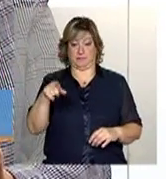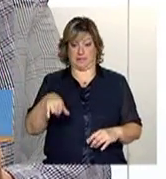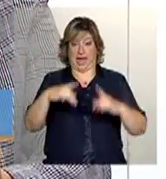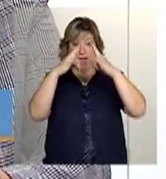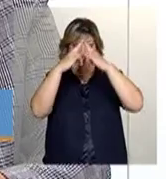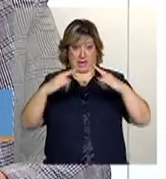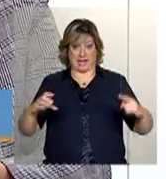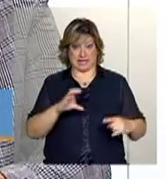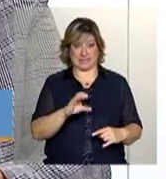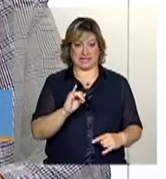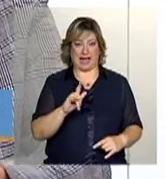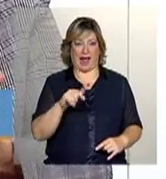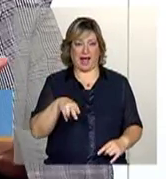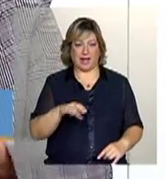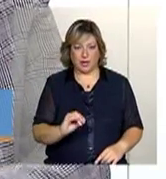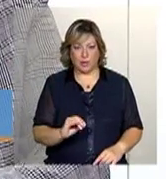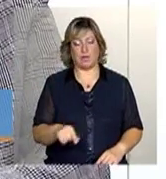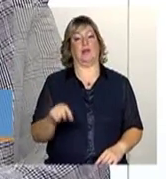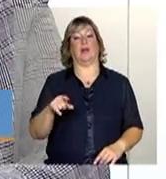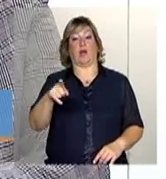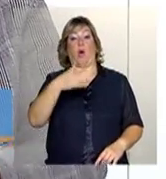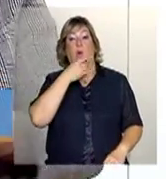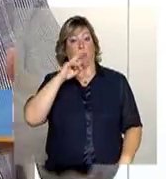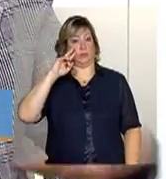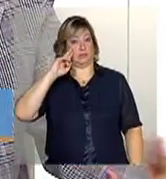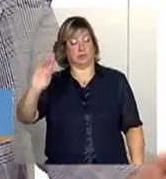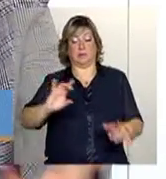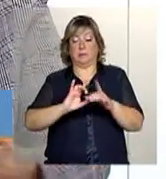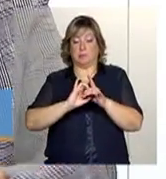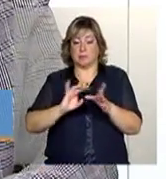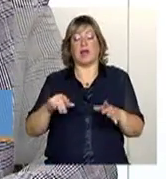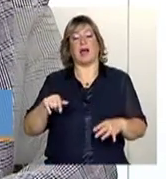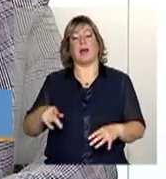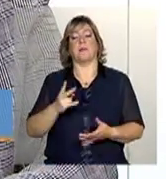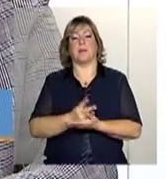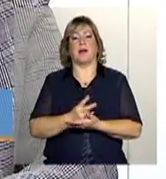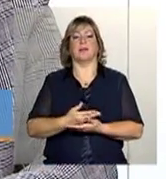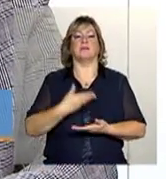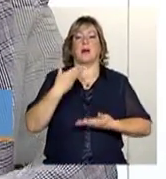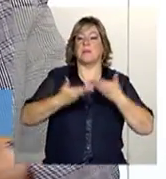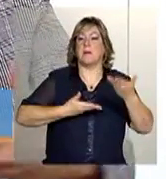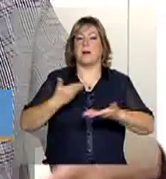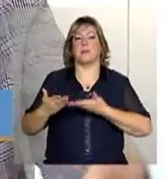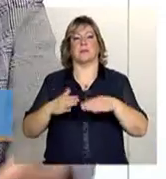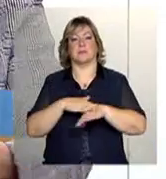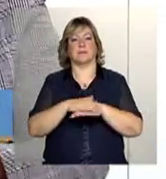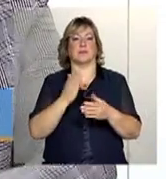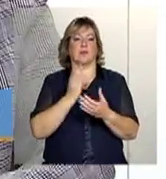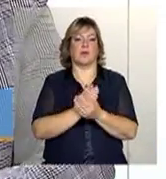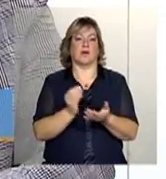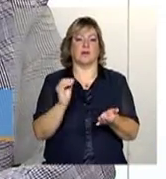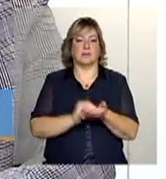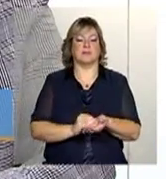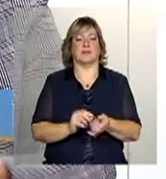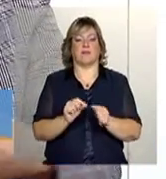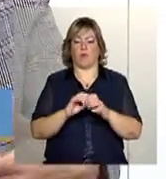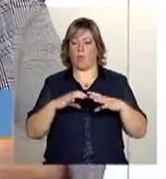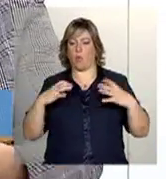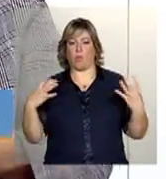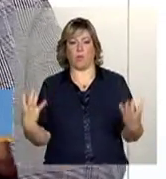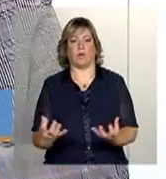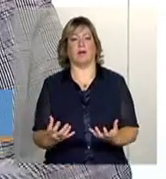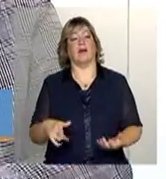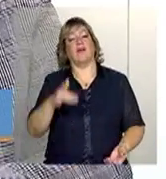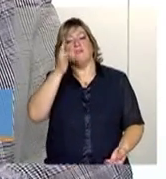a liderança dando autorização, a liderança abrindo as portas, ela mesmo articula uma forma de cadastramento, pode fazer um mutirão, entendeu? E